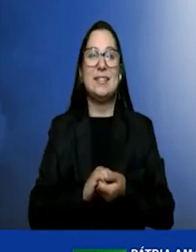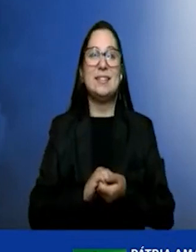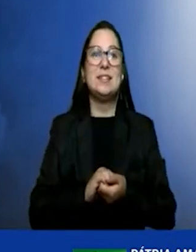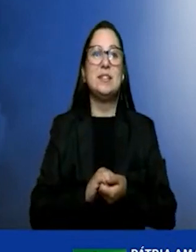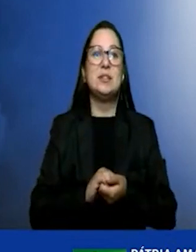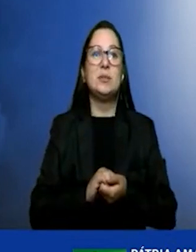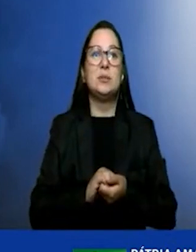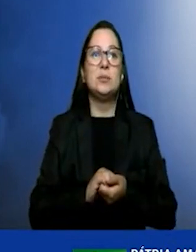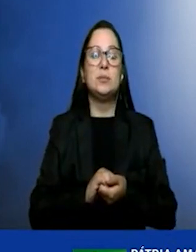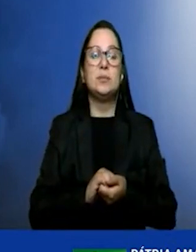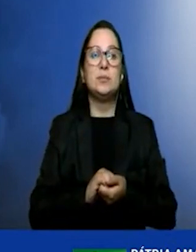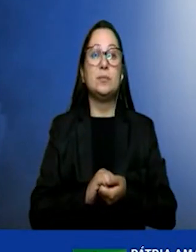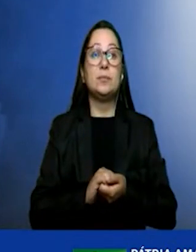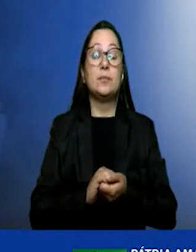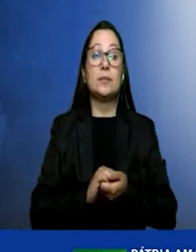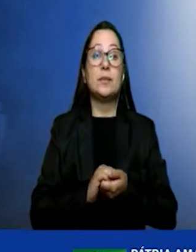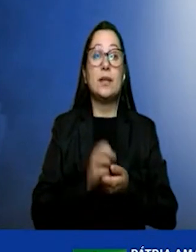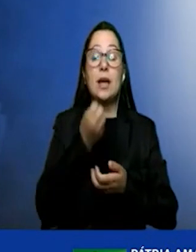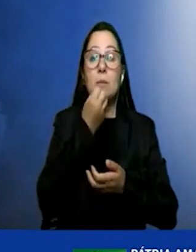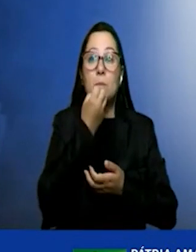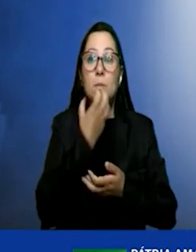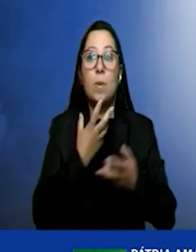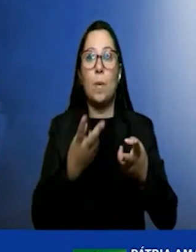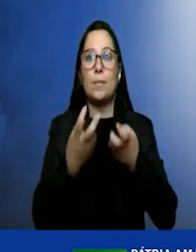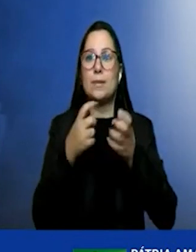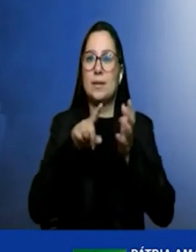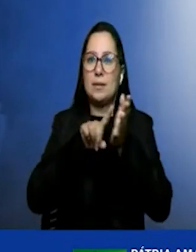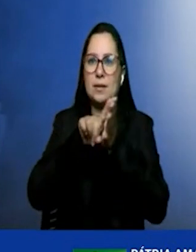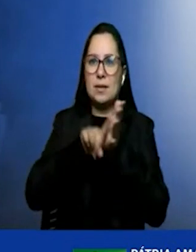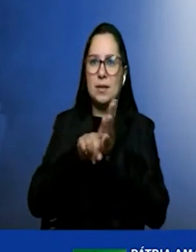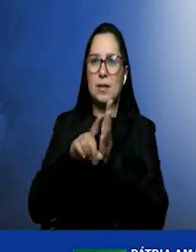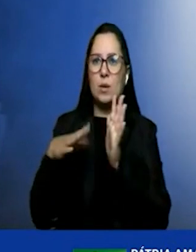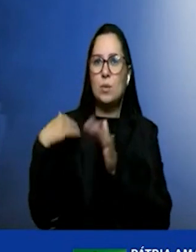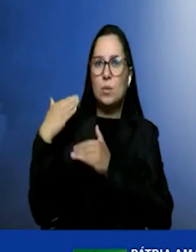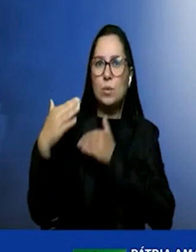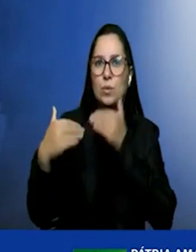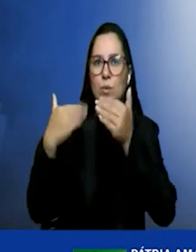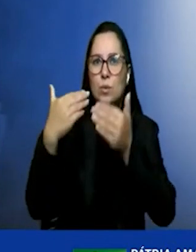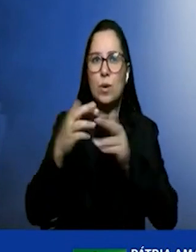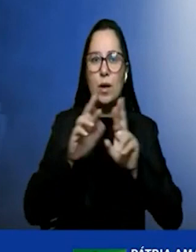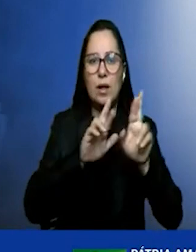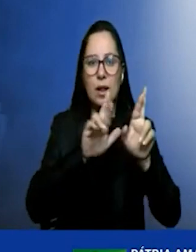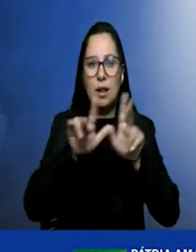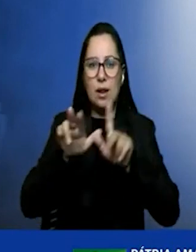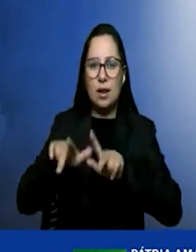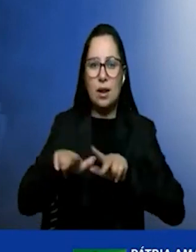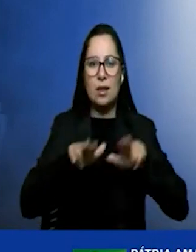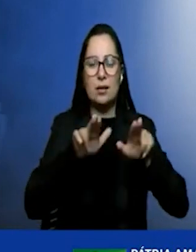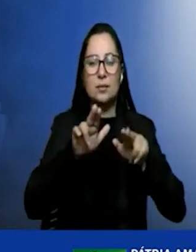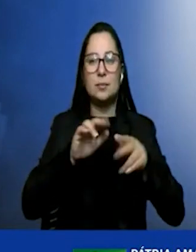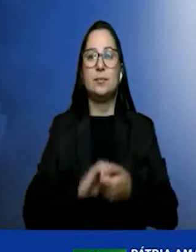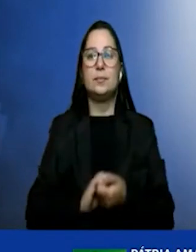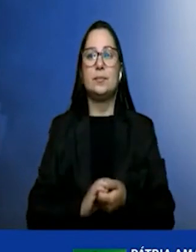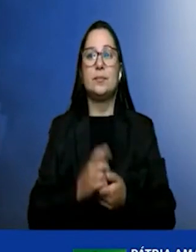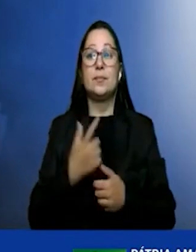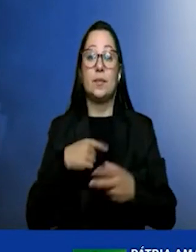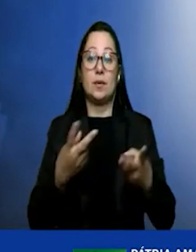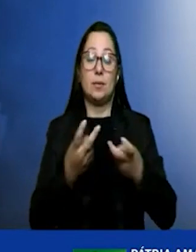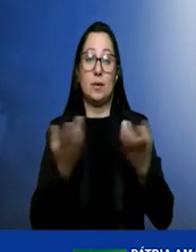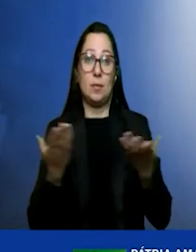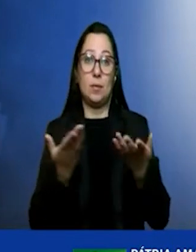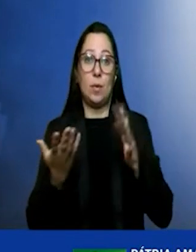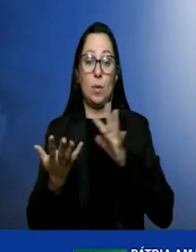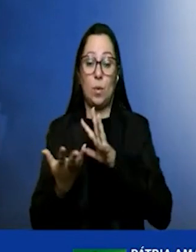É muito bom a gente ver essas pesquisas todas avançando em diferentes direções. O que a gente percebe hoje é o mundo muito mais